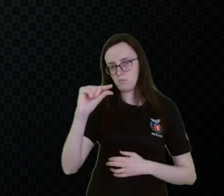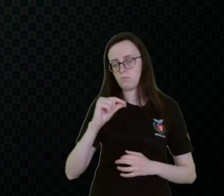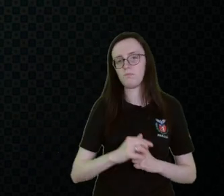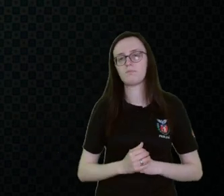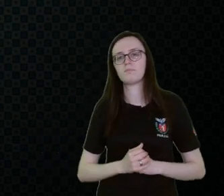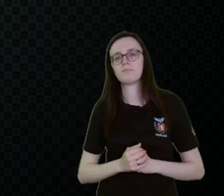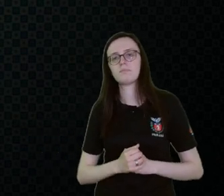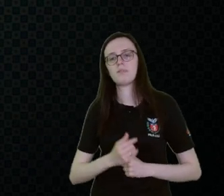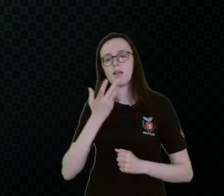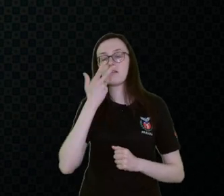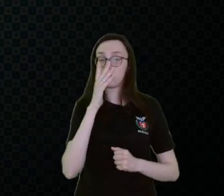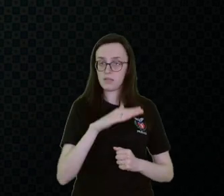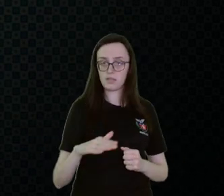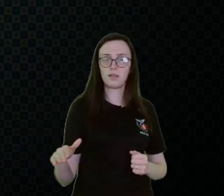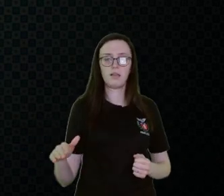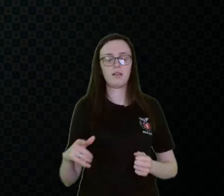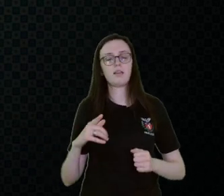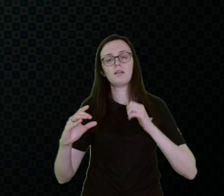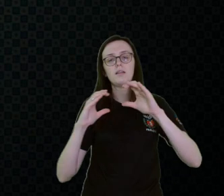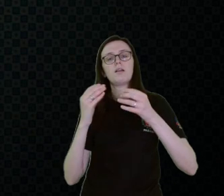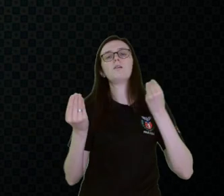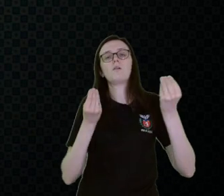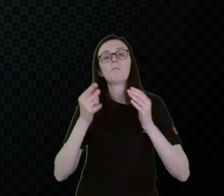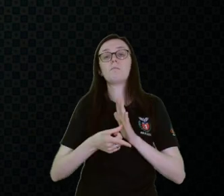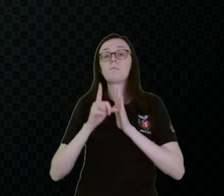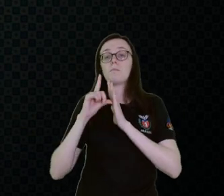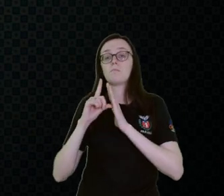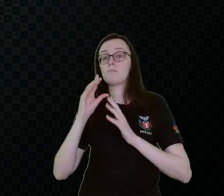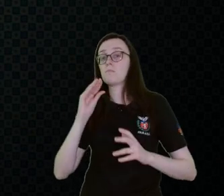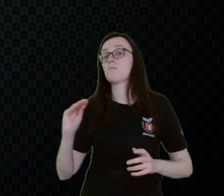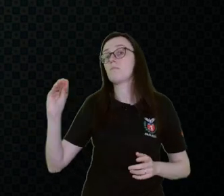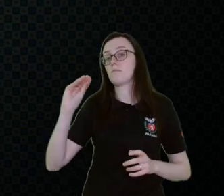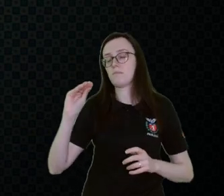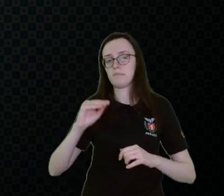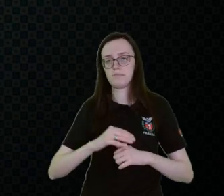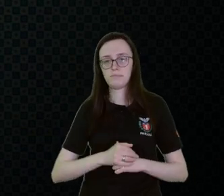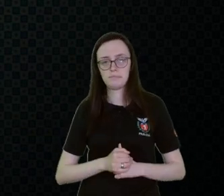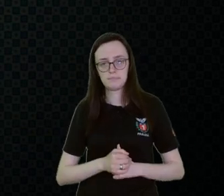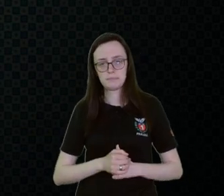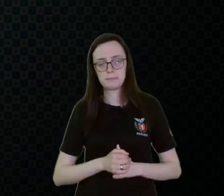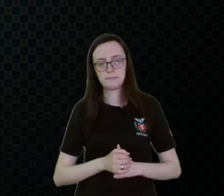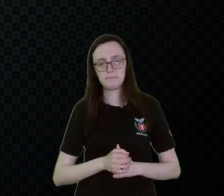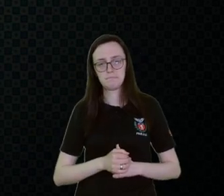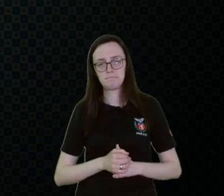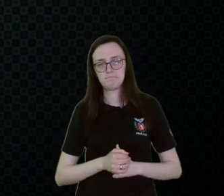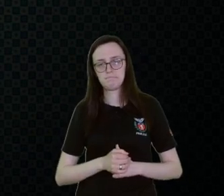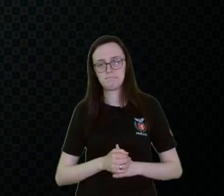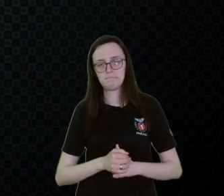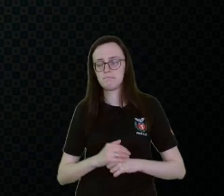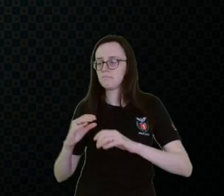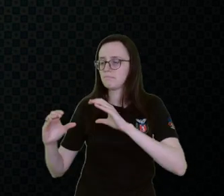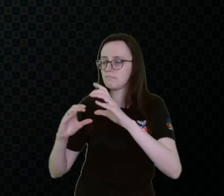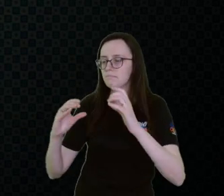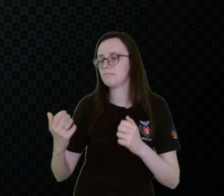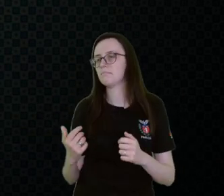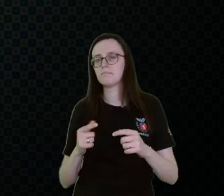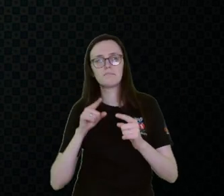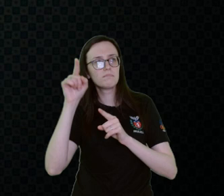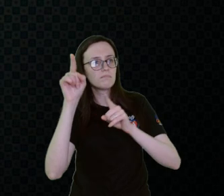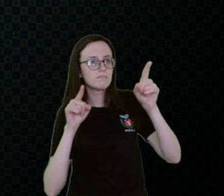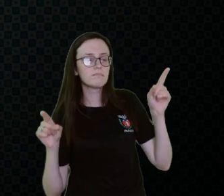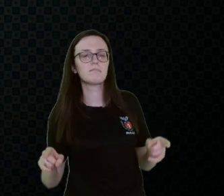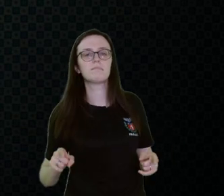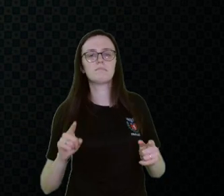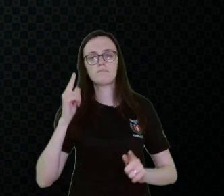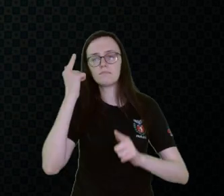A criança, ela se comunica antes de falar, tá? Ela se comunica, ela afonta, ela faz